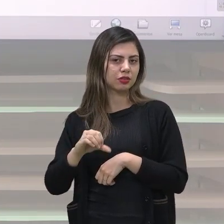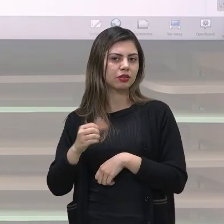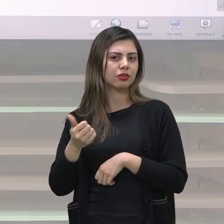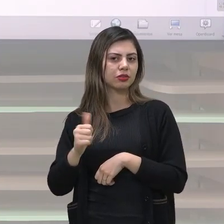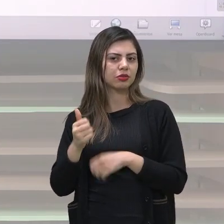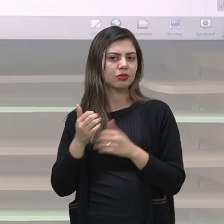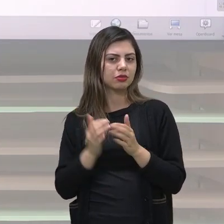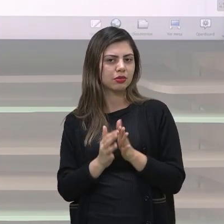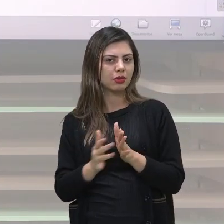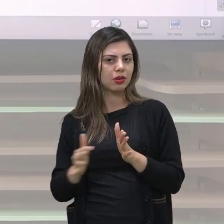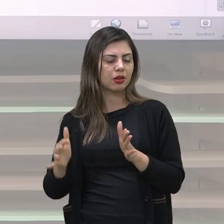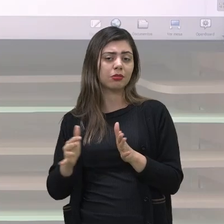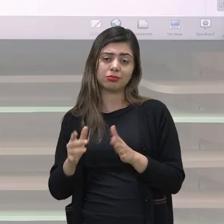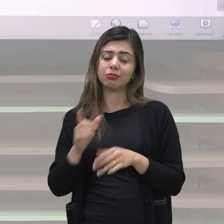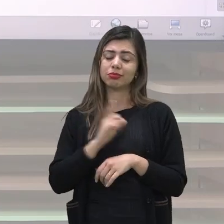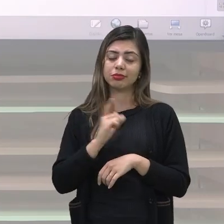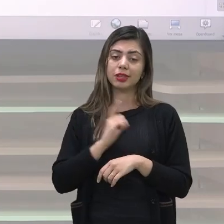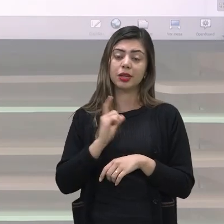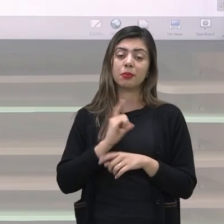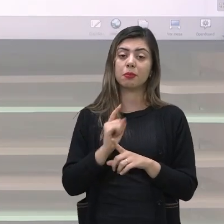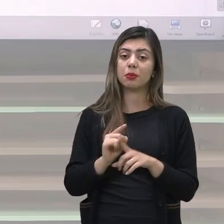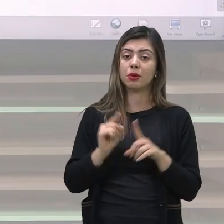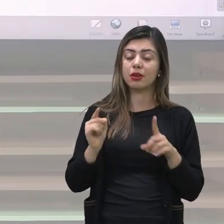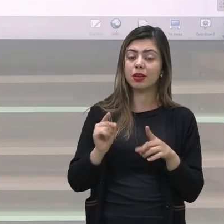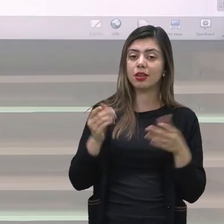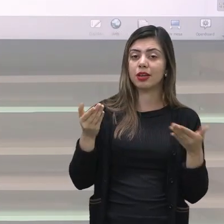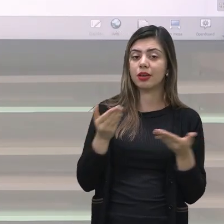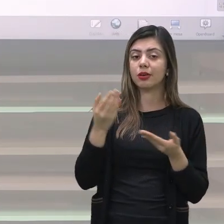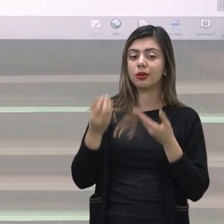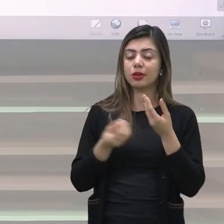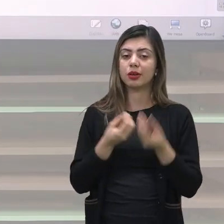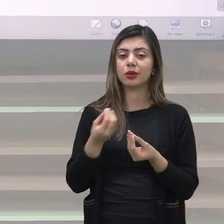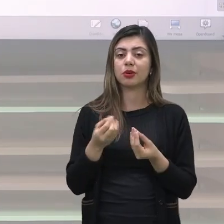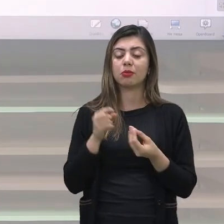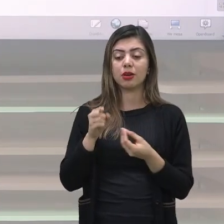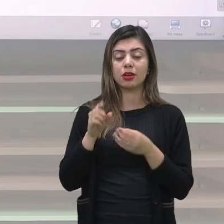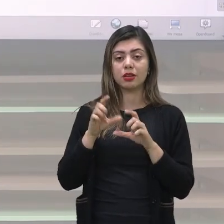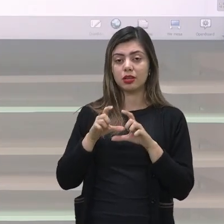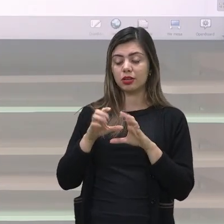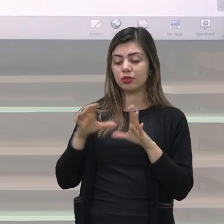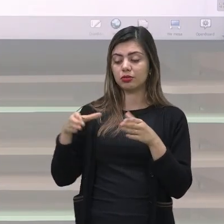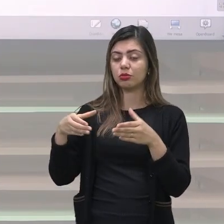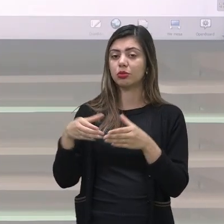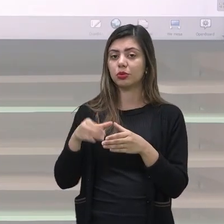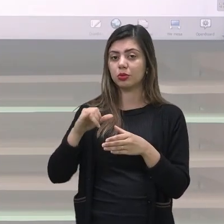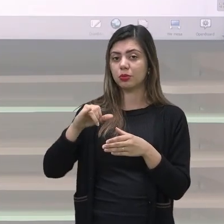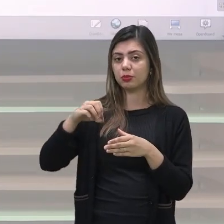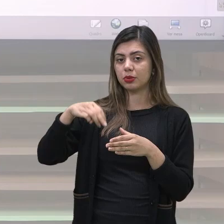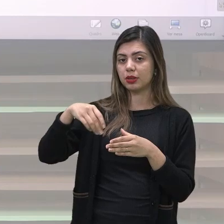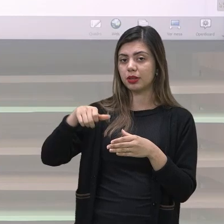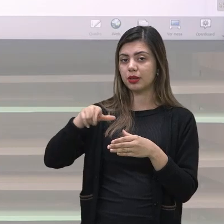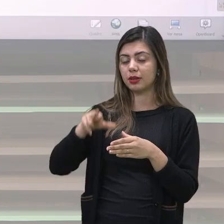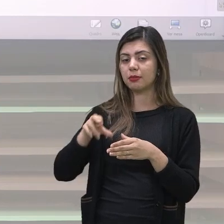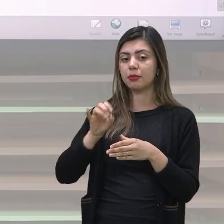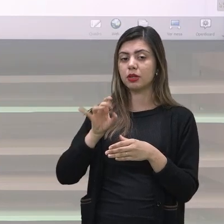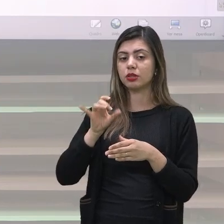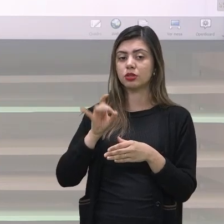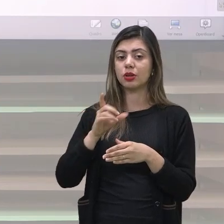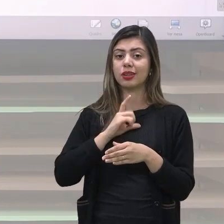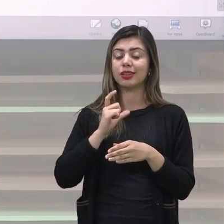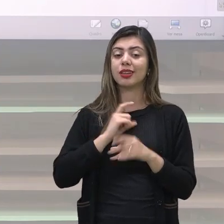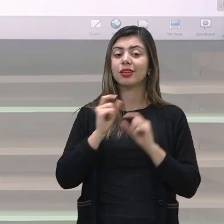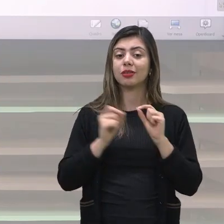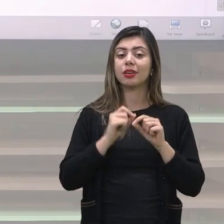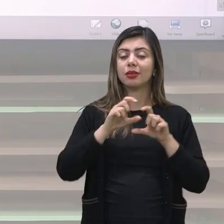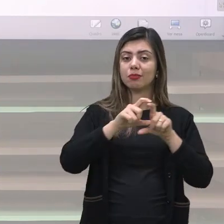com certeza tem mas não se esqueçam que esses números ímpares só podem ser formados por números